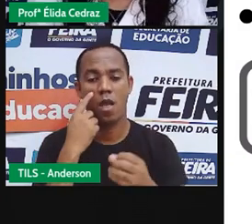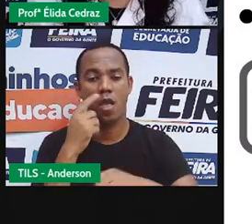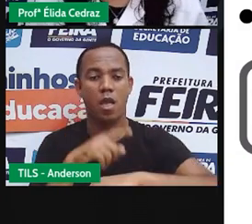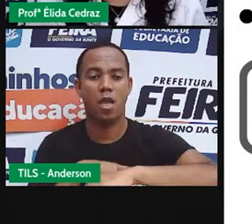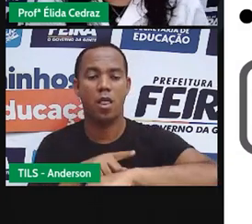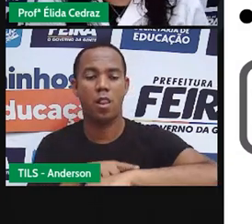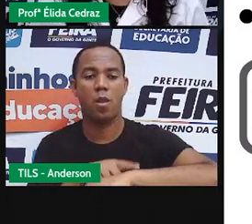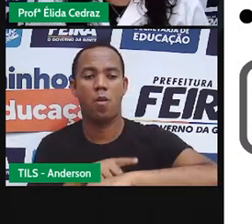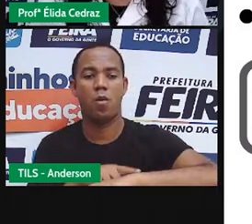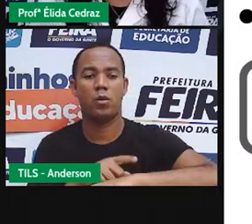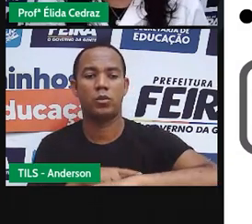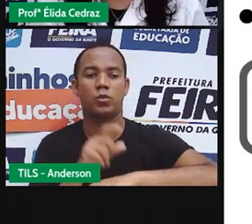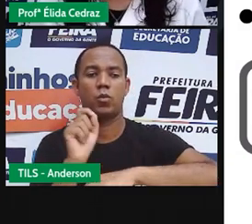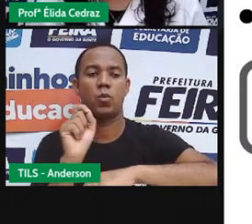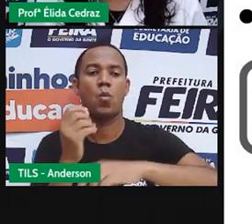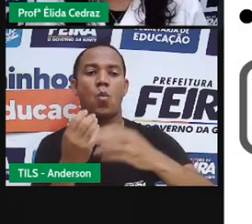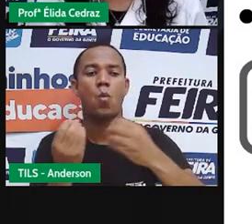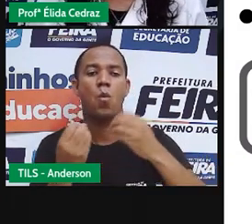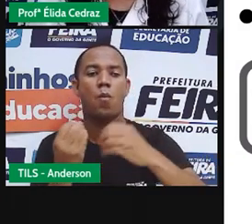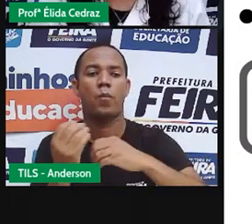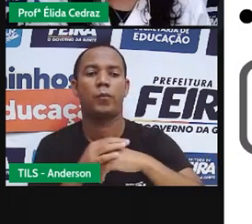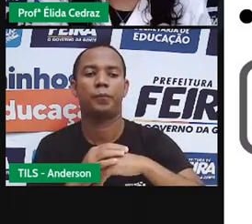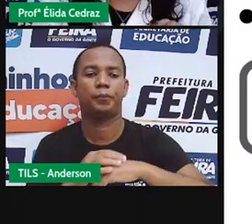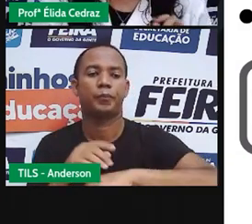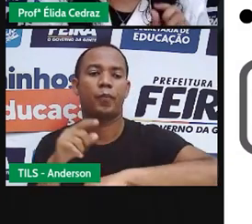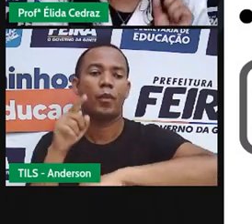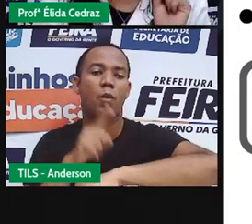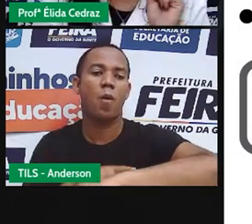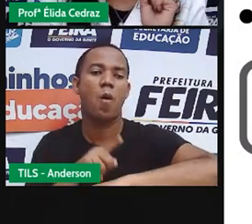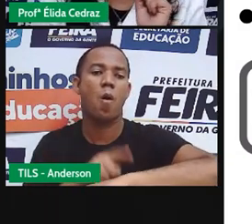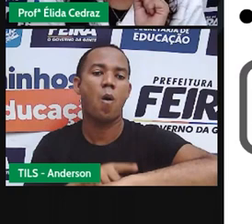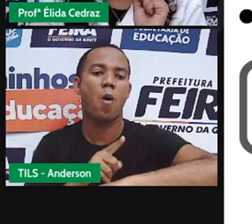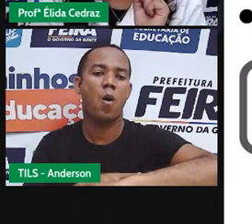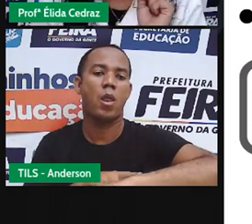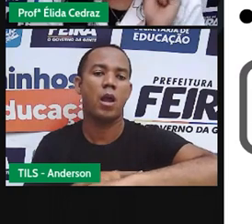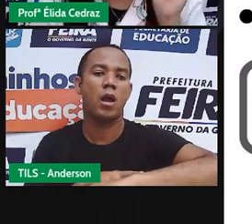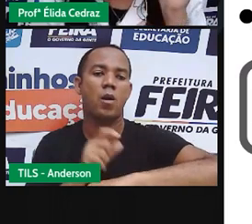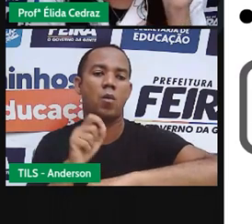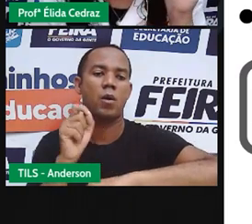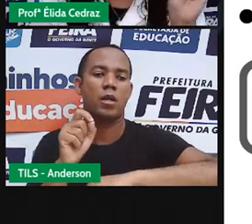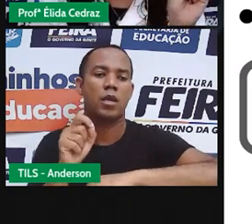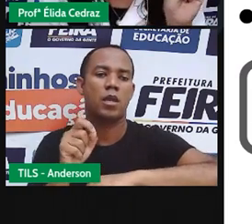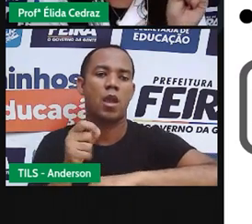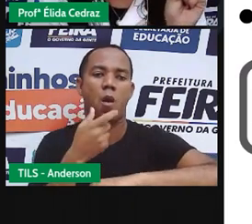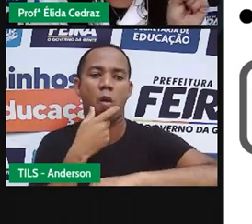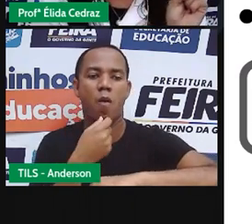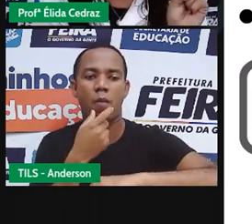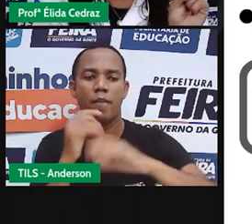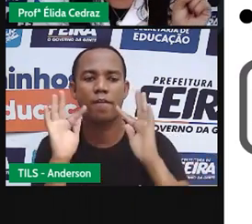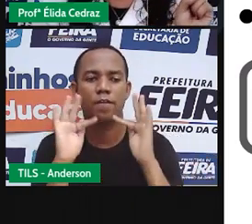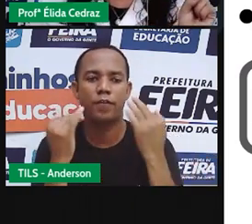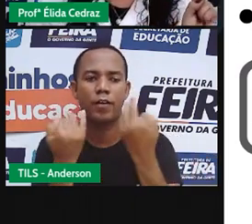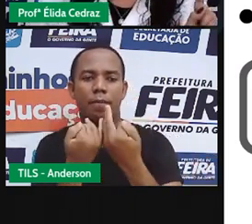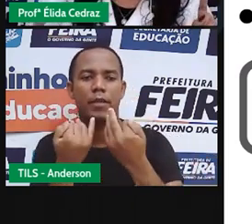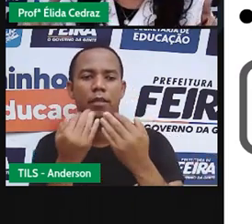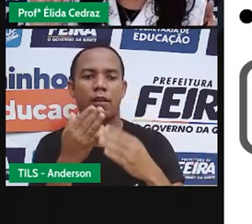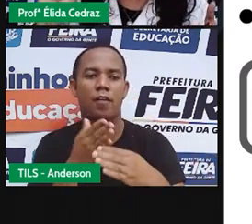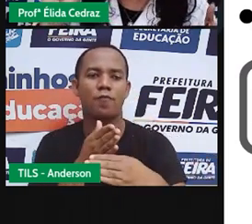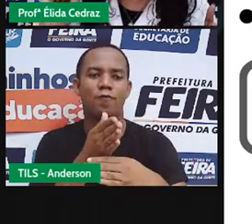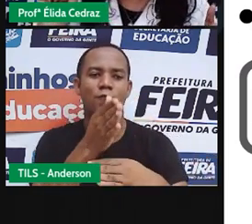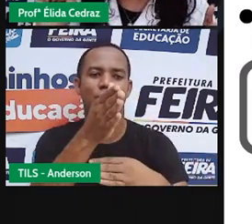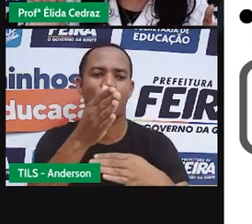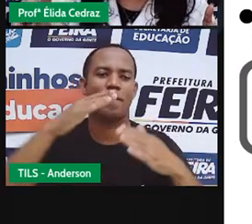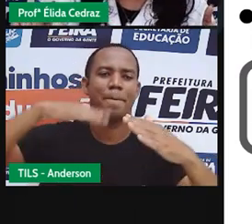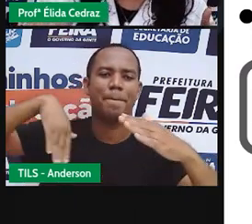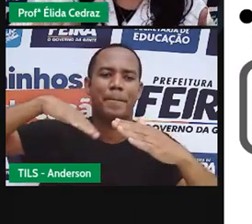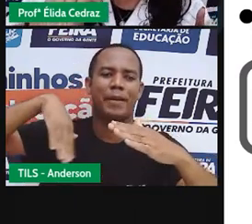Vamos destacar a hora que Carlinhos levou a sua família para a praia. E